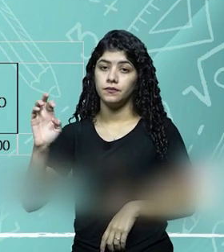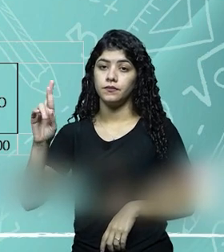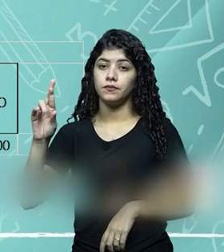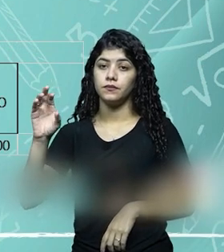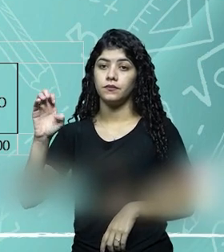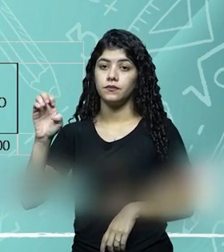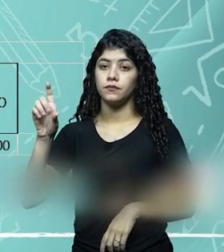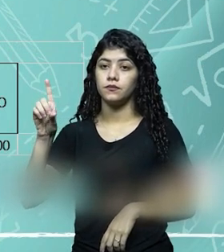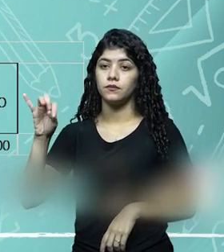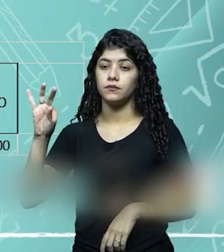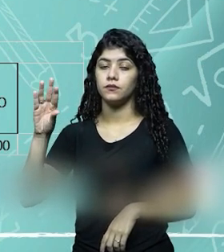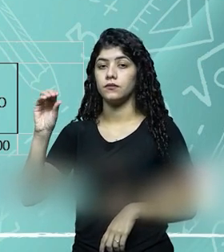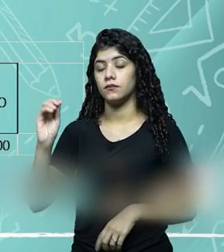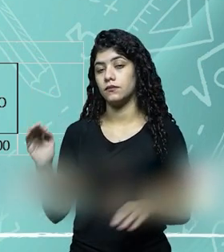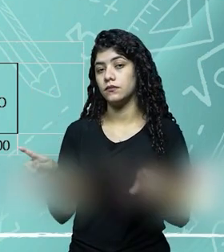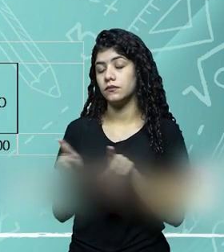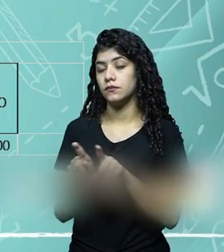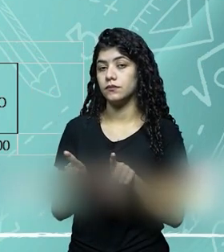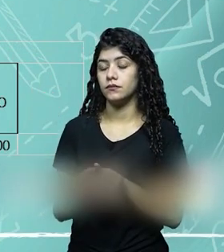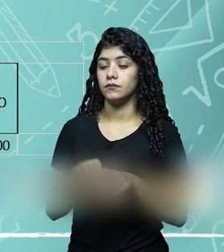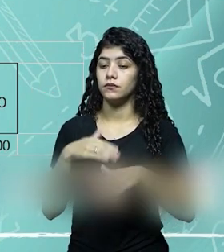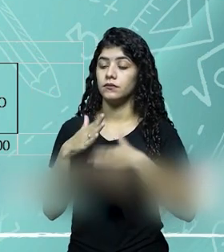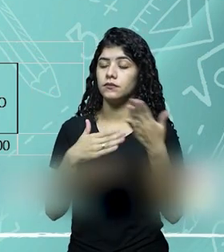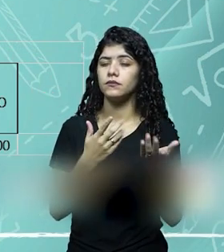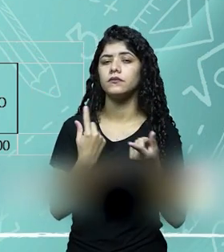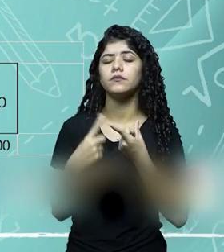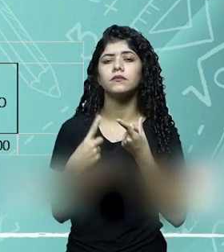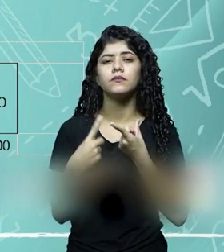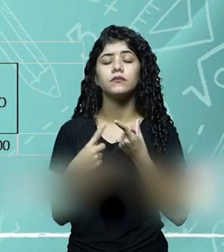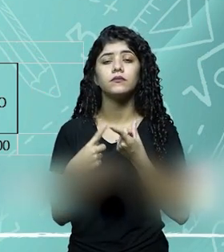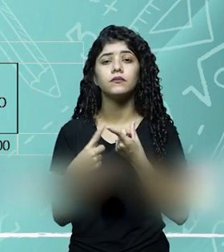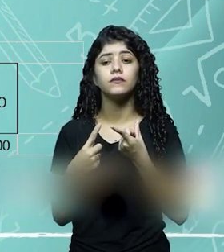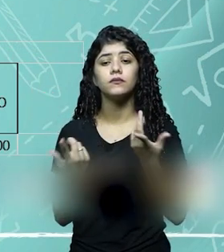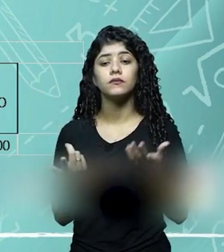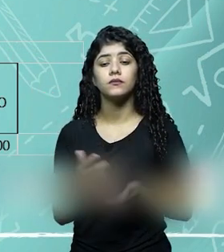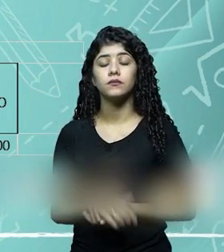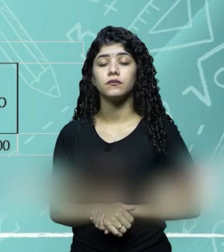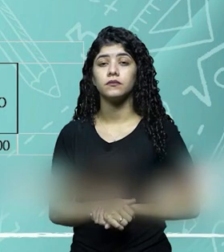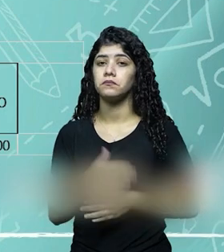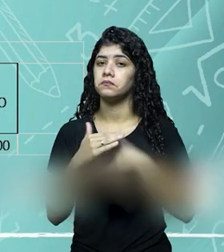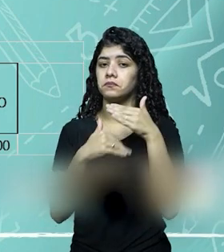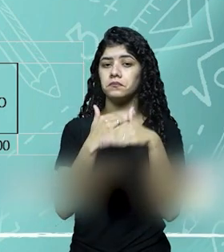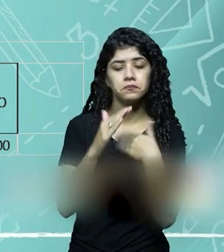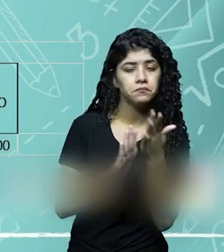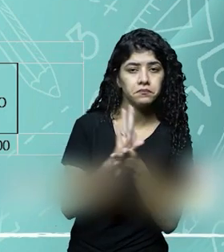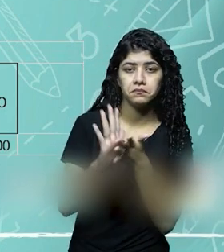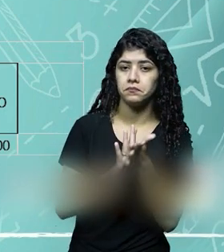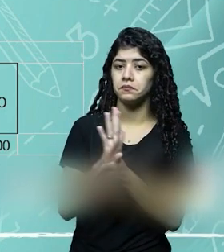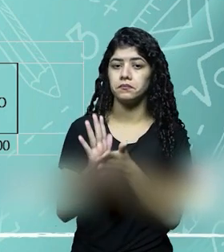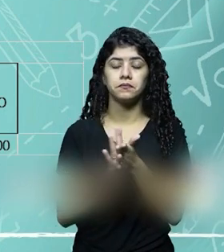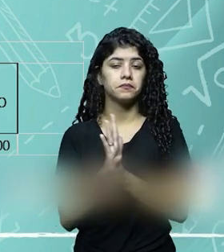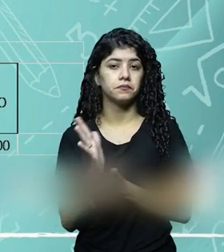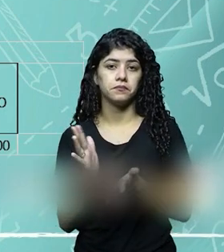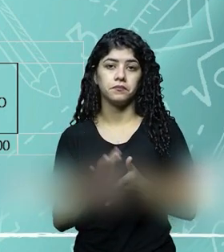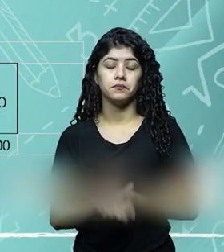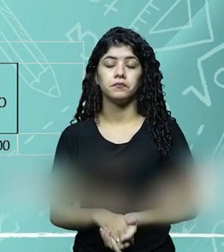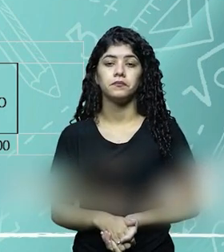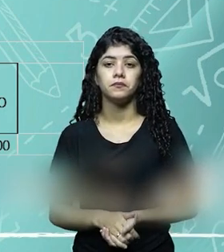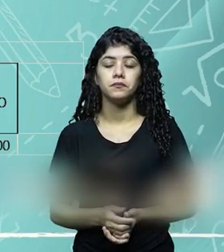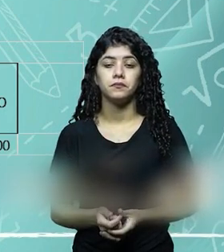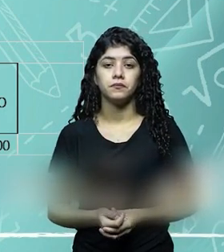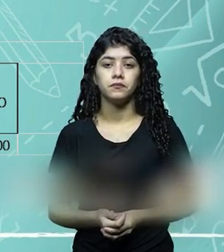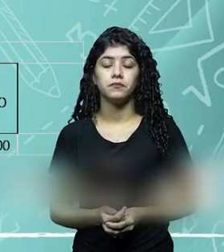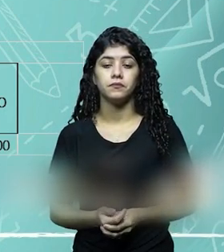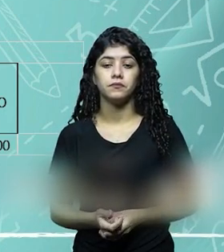crédito. Então, nós temos aqui um débito na conta cultura em andamento. Por quê? Porque ainda não se desenvolveu totalmente aquele